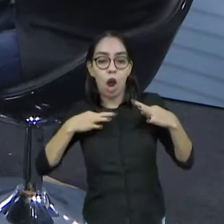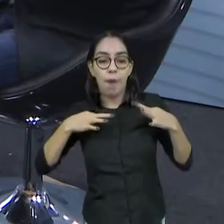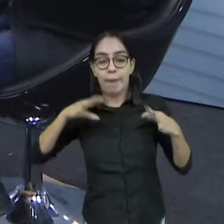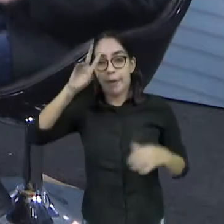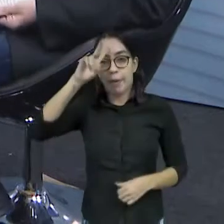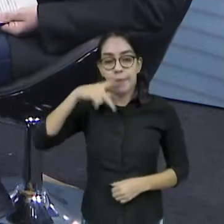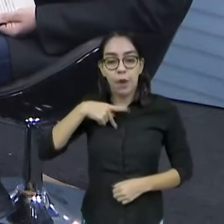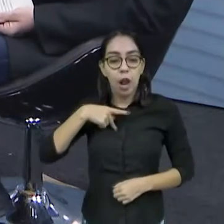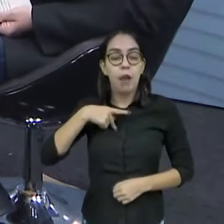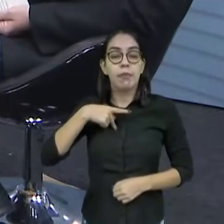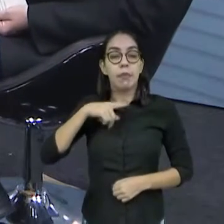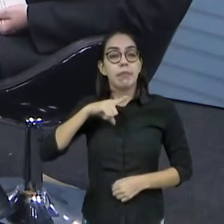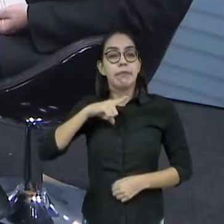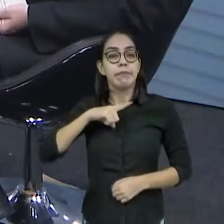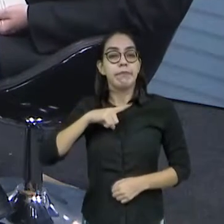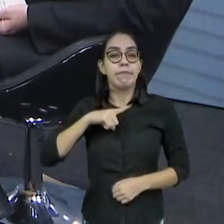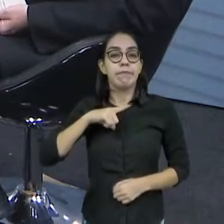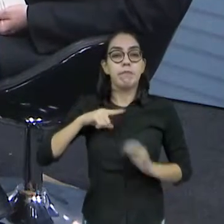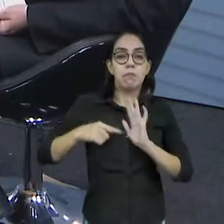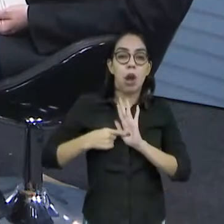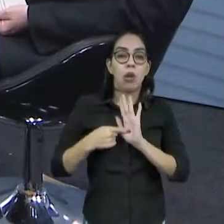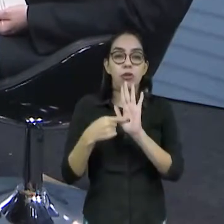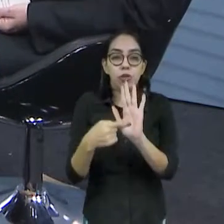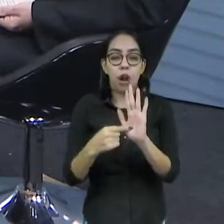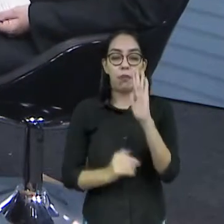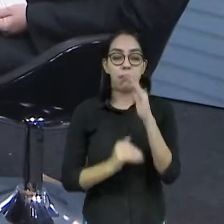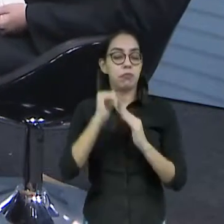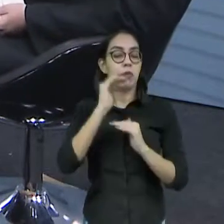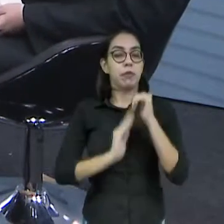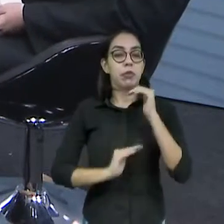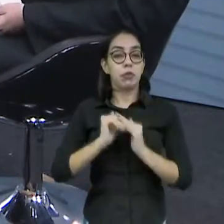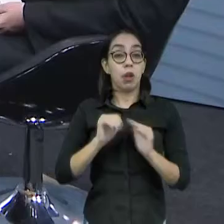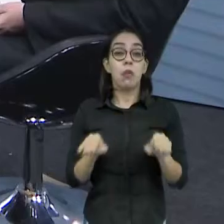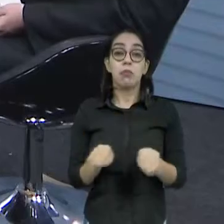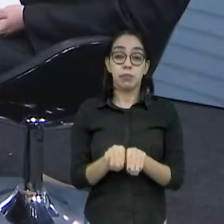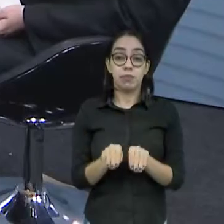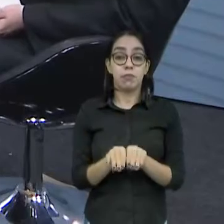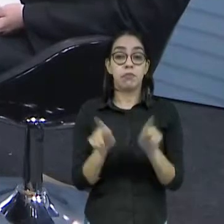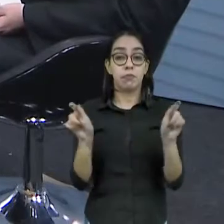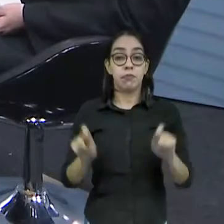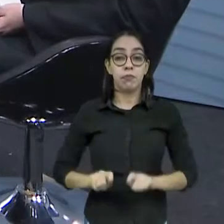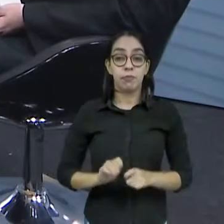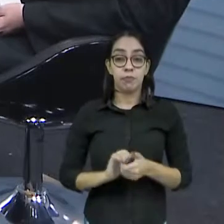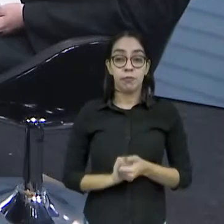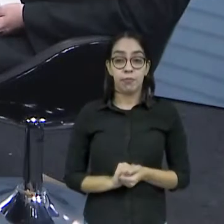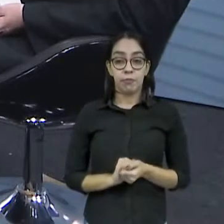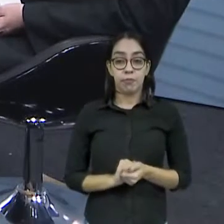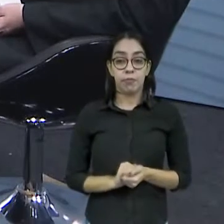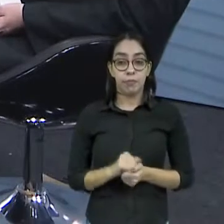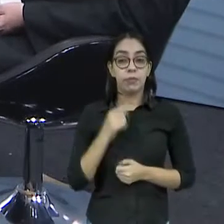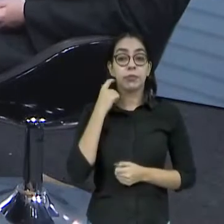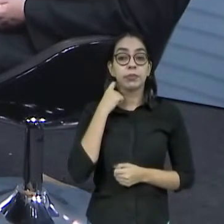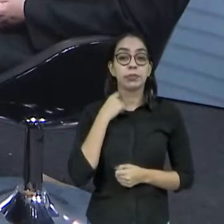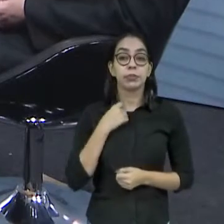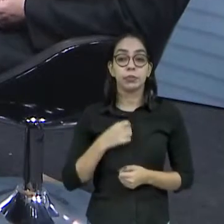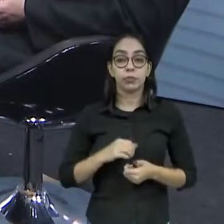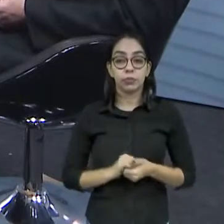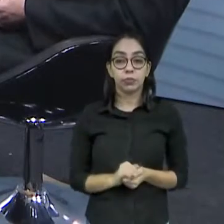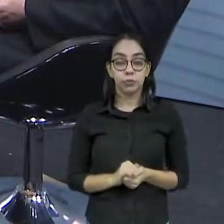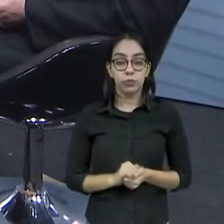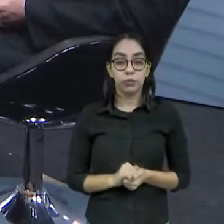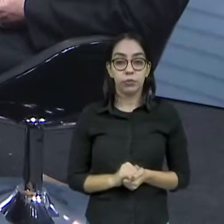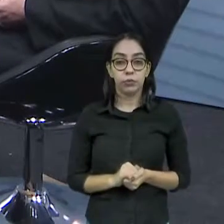ele sai da invisibilidade. Eu acho que esse é um grande problema a ser resolvido em falta, talvez, o Bia e o Marcelo. Sim, inclusive... Talvez